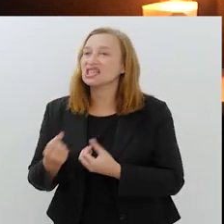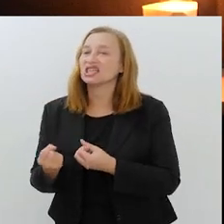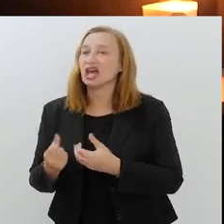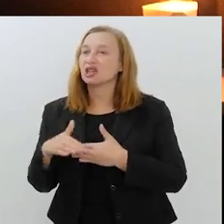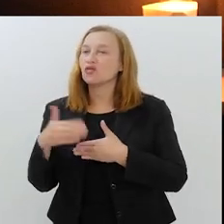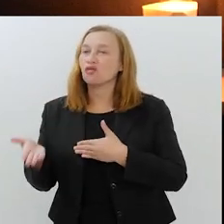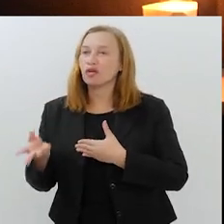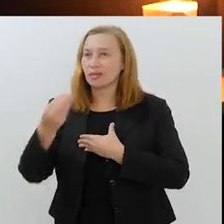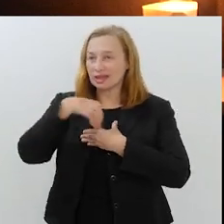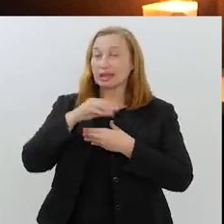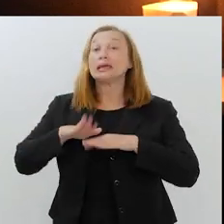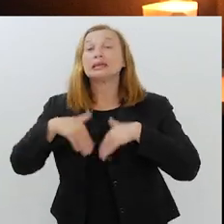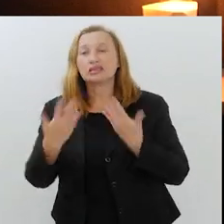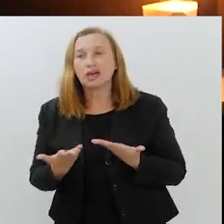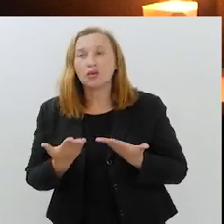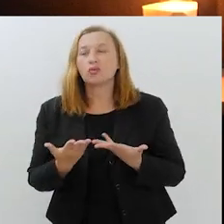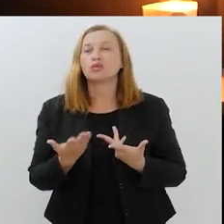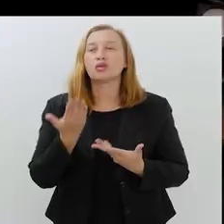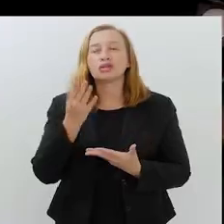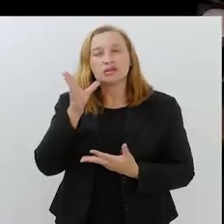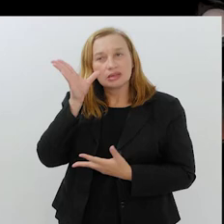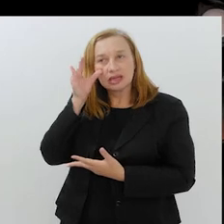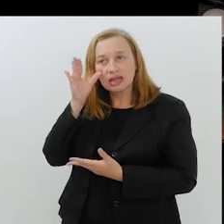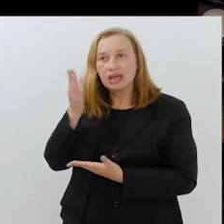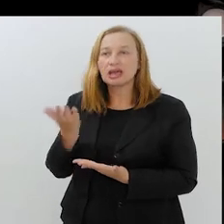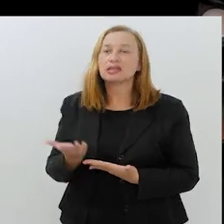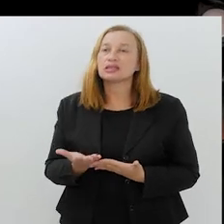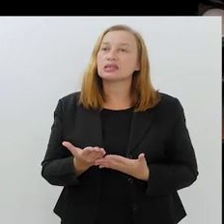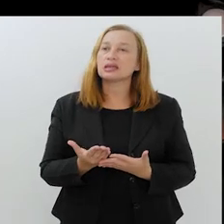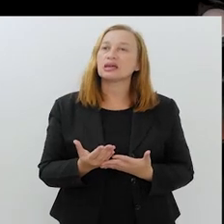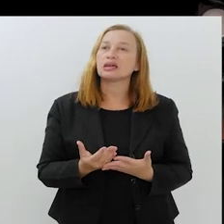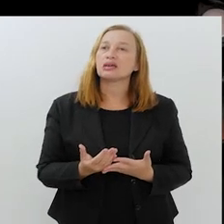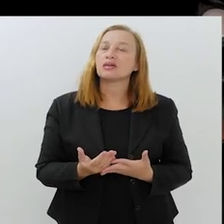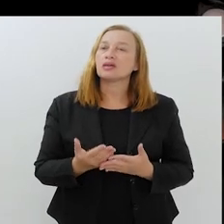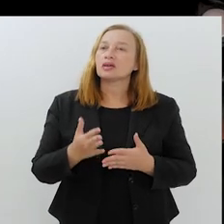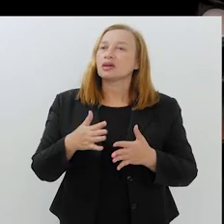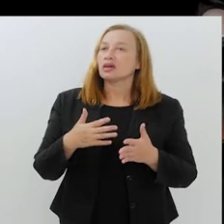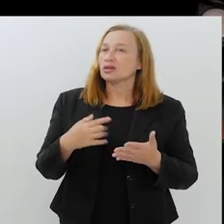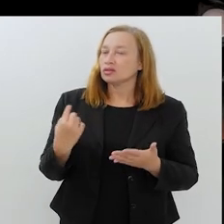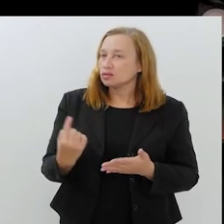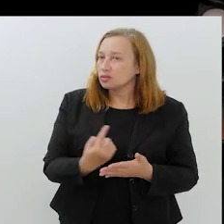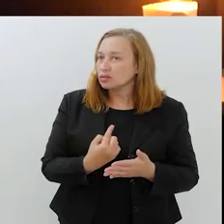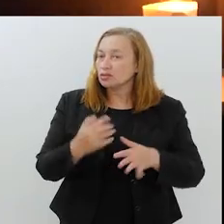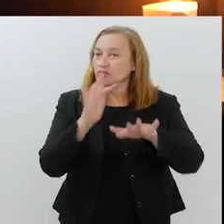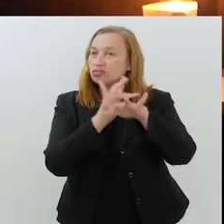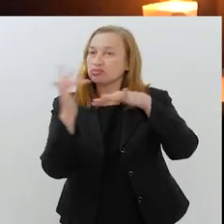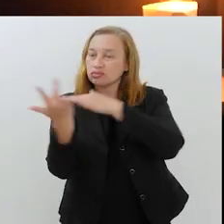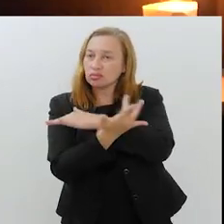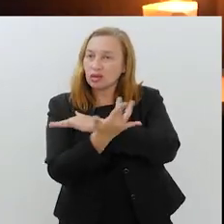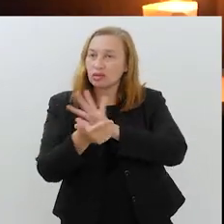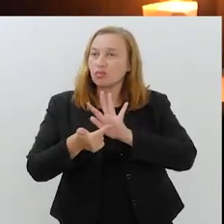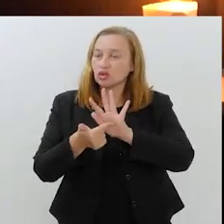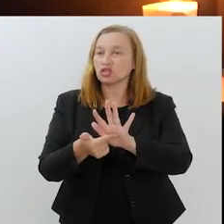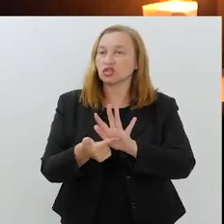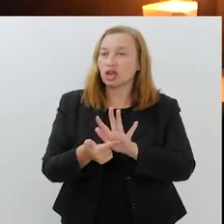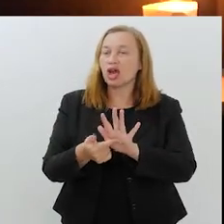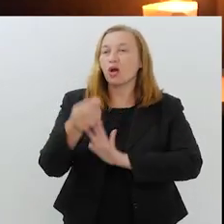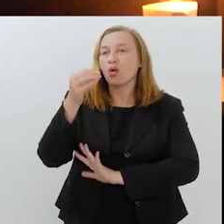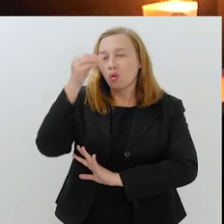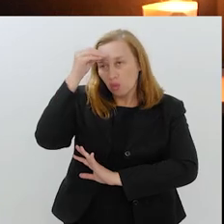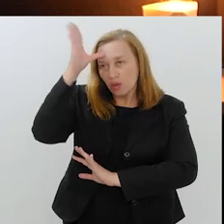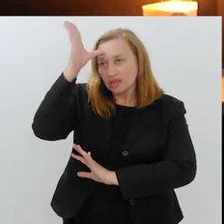Nunca de fora para dentro, né? Então, o nosso intuito, né? Ao aumentarmos a nossa participação nas mídias sociais,